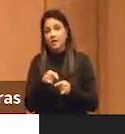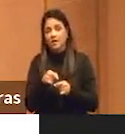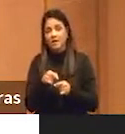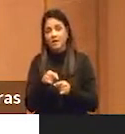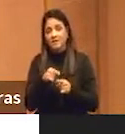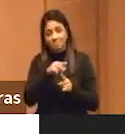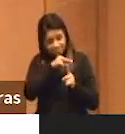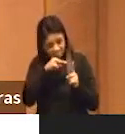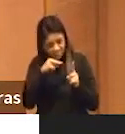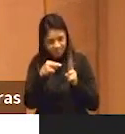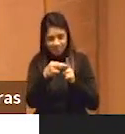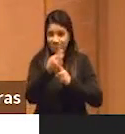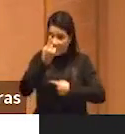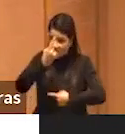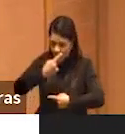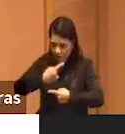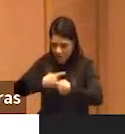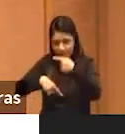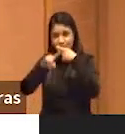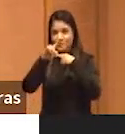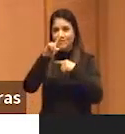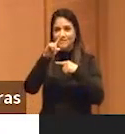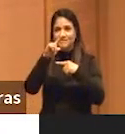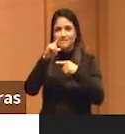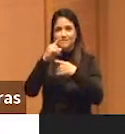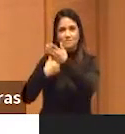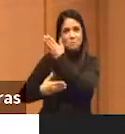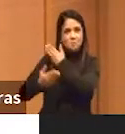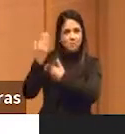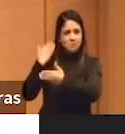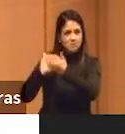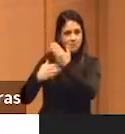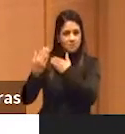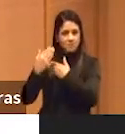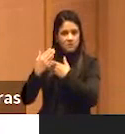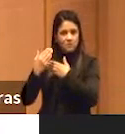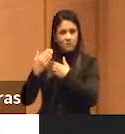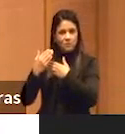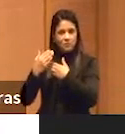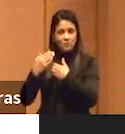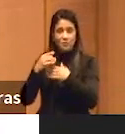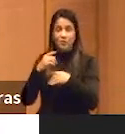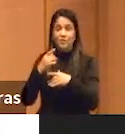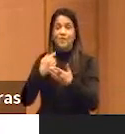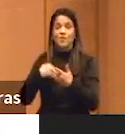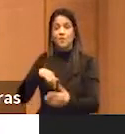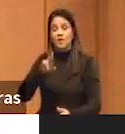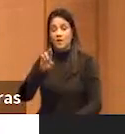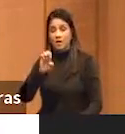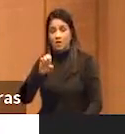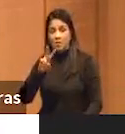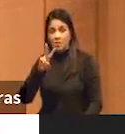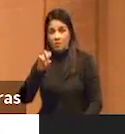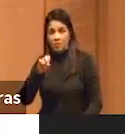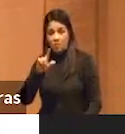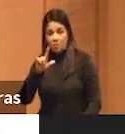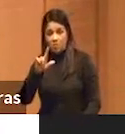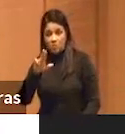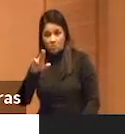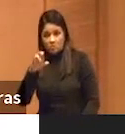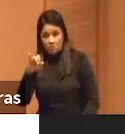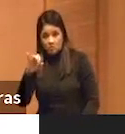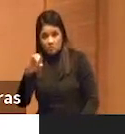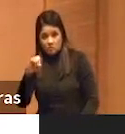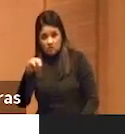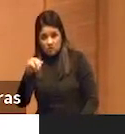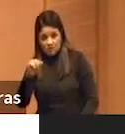expectativa revolucionária ela foi completa, eu chamo de revolucionária no sentido de assim, com esse